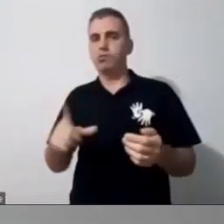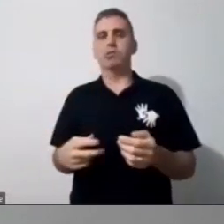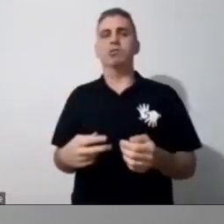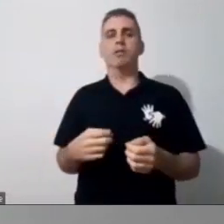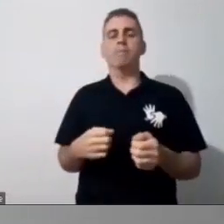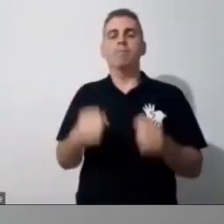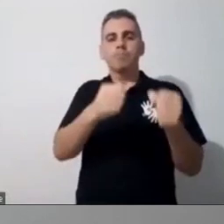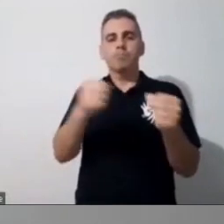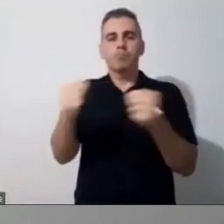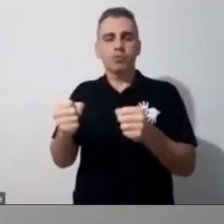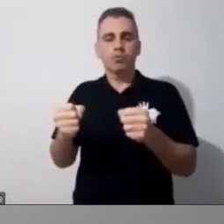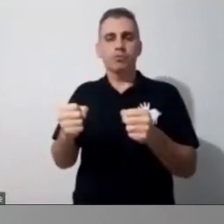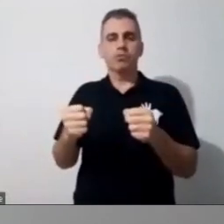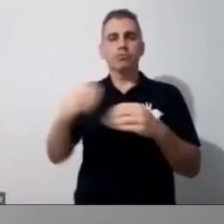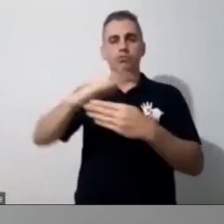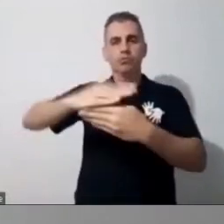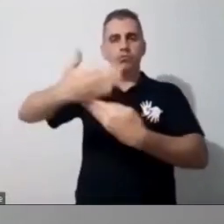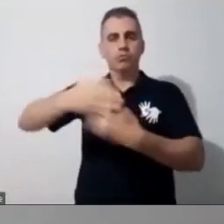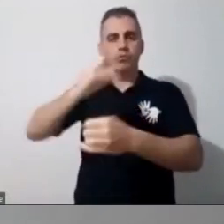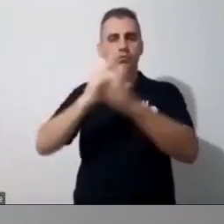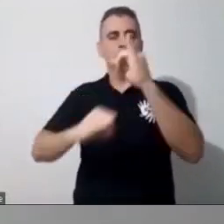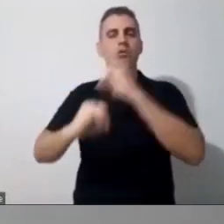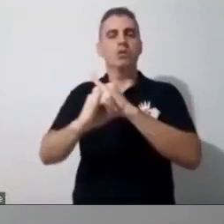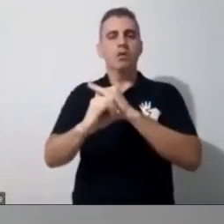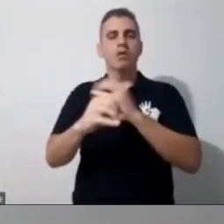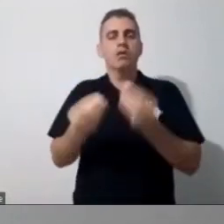disponibiliza o material físico.